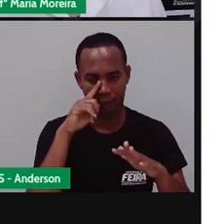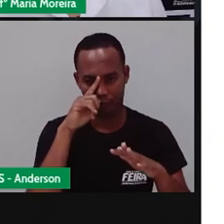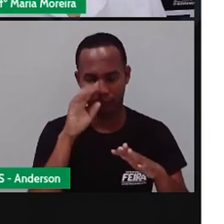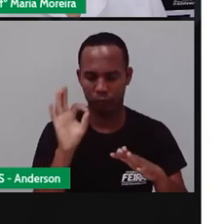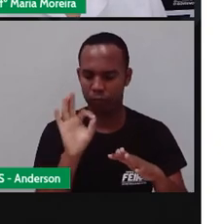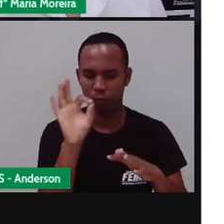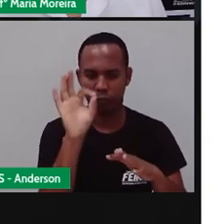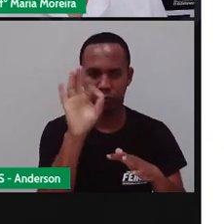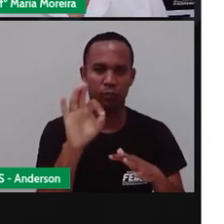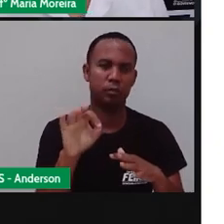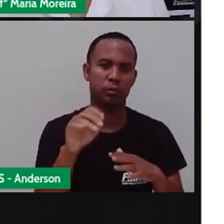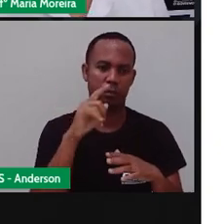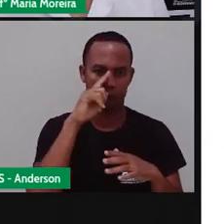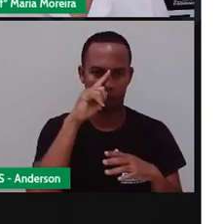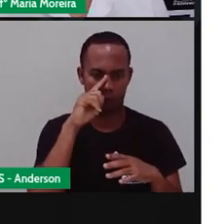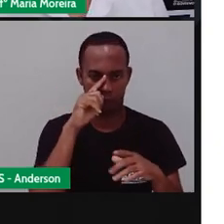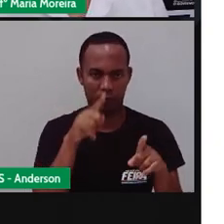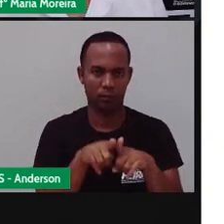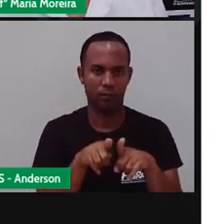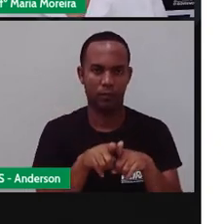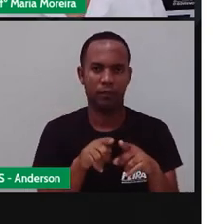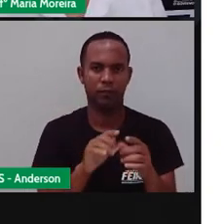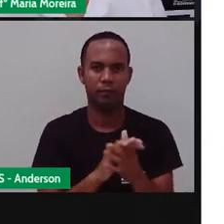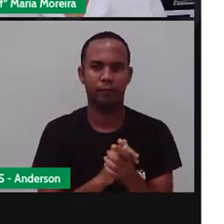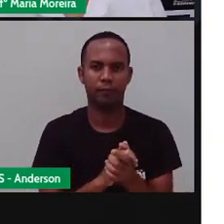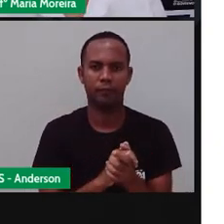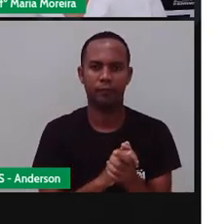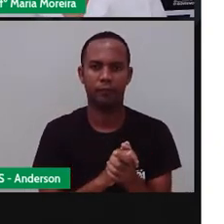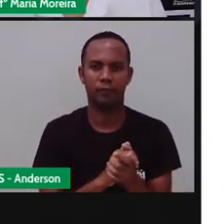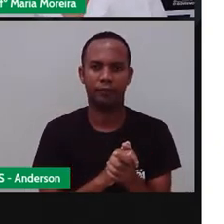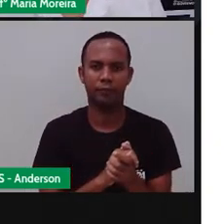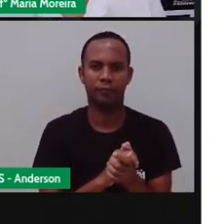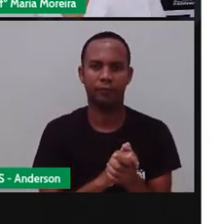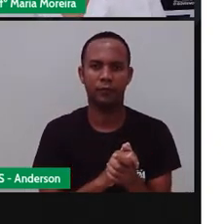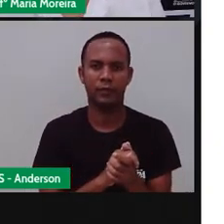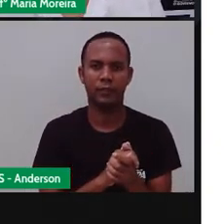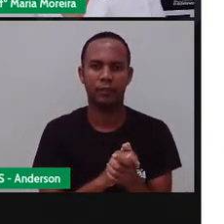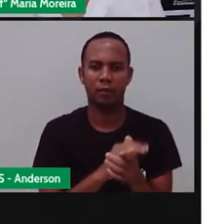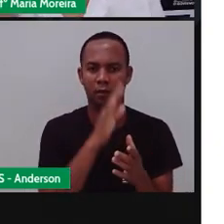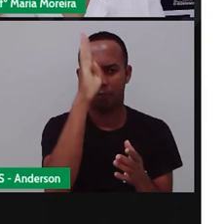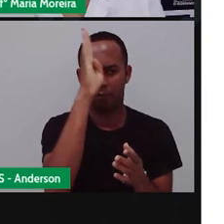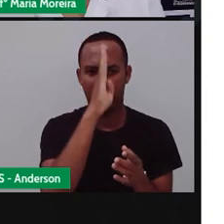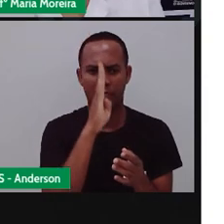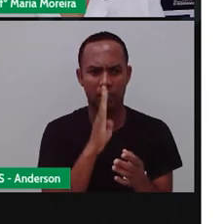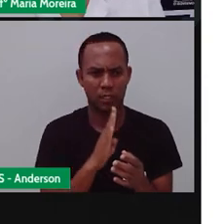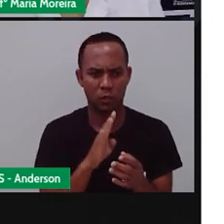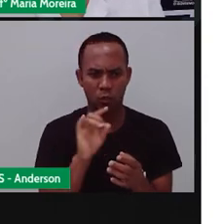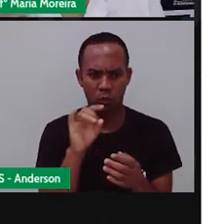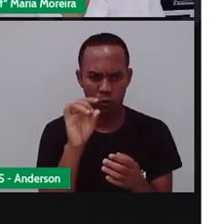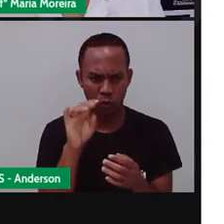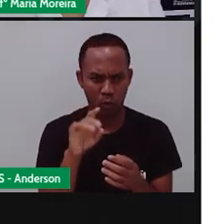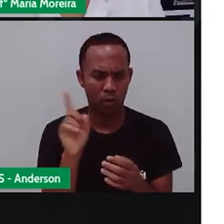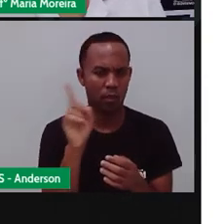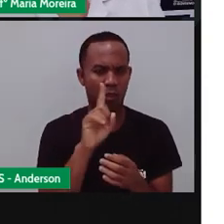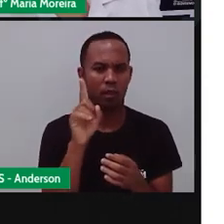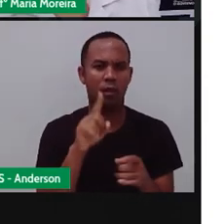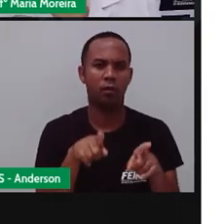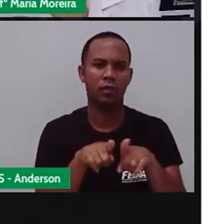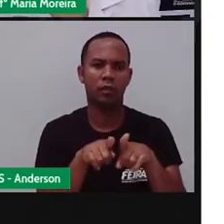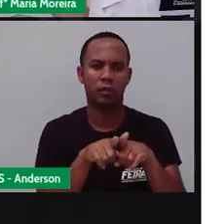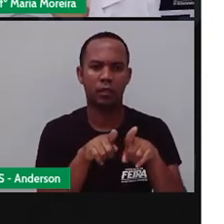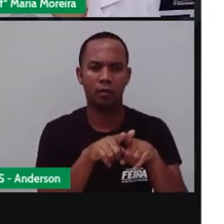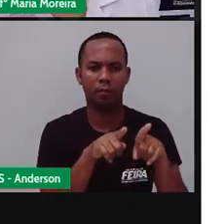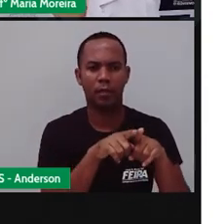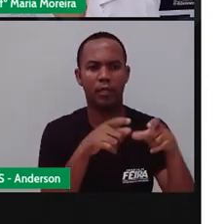Bom, contudo, né, é um tipo de moradia que não se encontra só no Brasil, não, se encontra também em outros locais, como, por exemplo, no